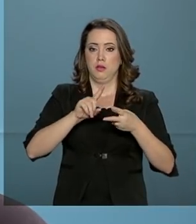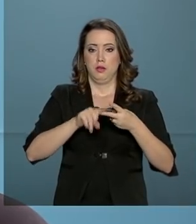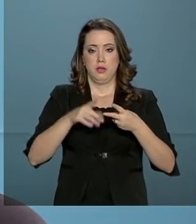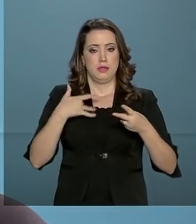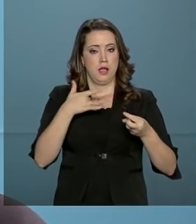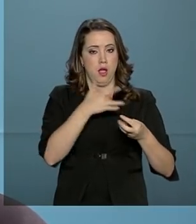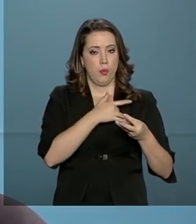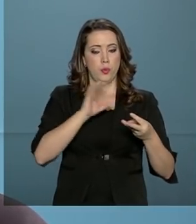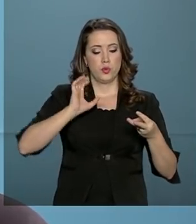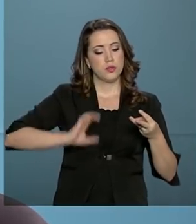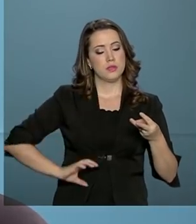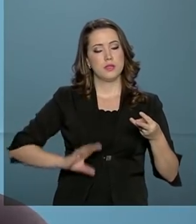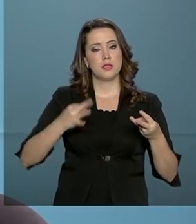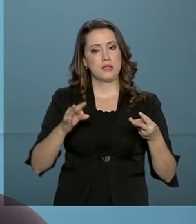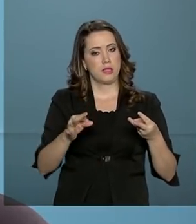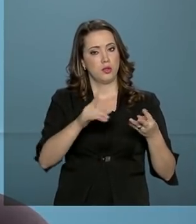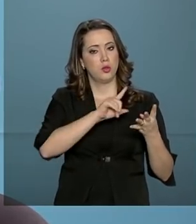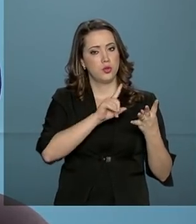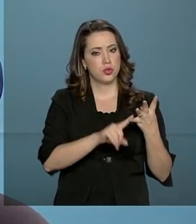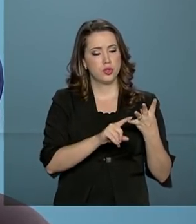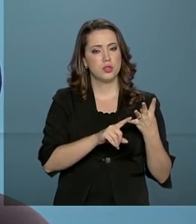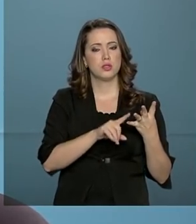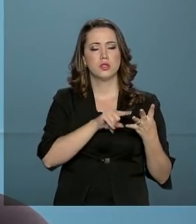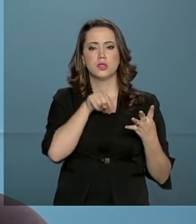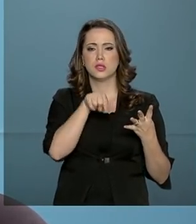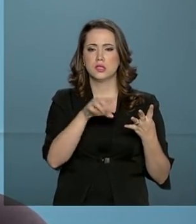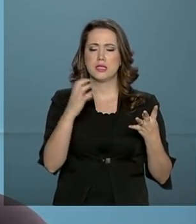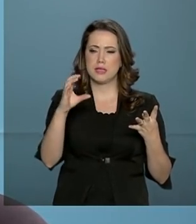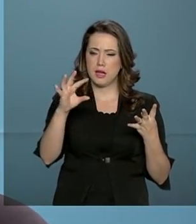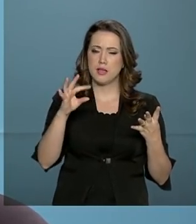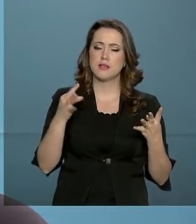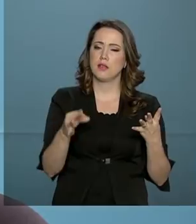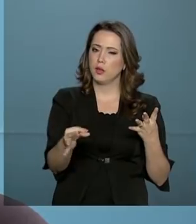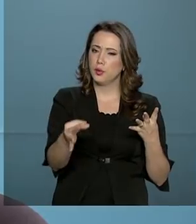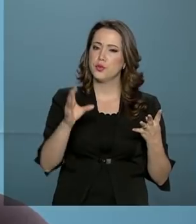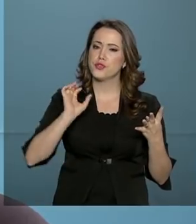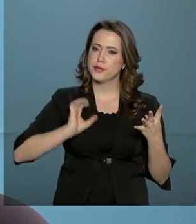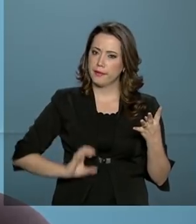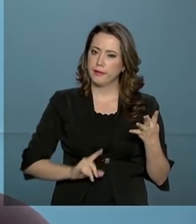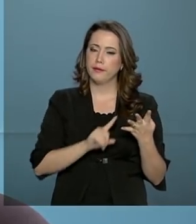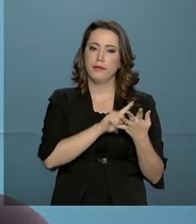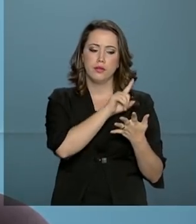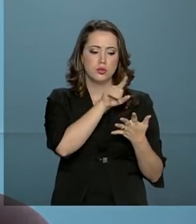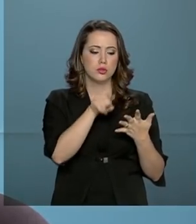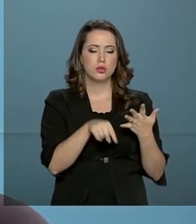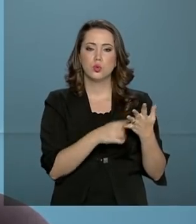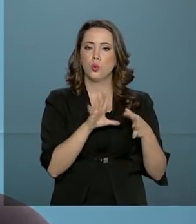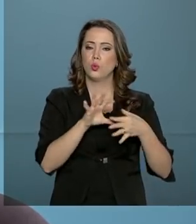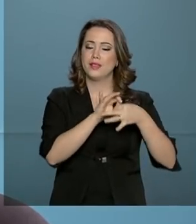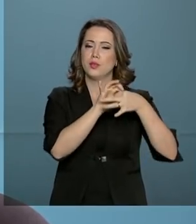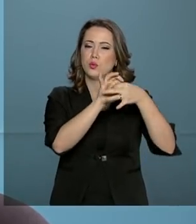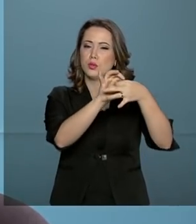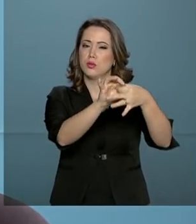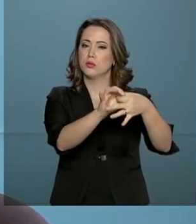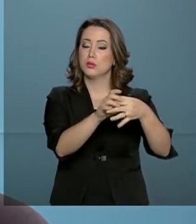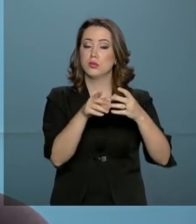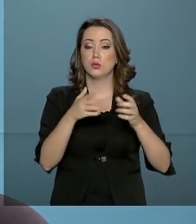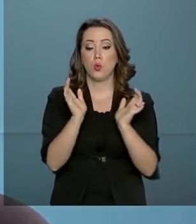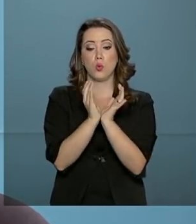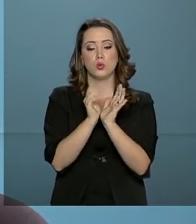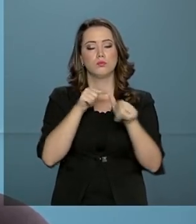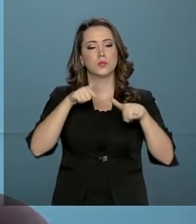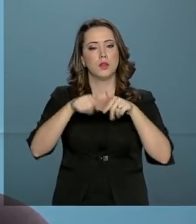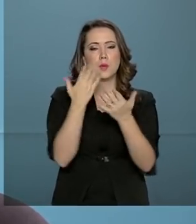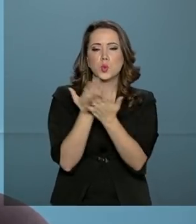Tecnologia, Cidadania. É uma lei que alcança diversos segmentos da sociedade. O grupo de trabalho está estudando e nos 100